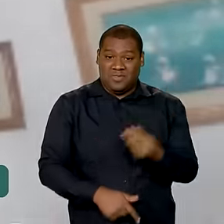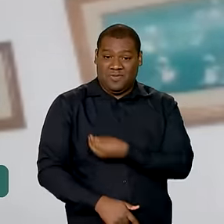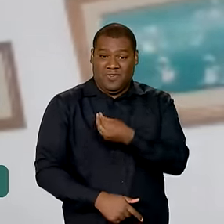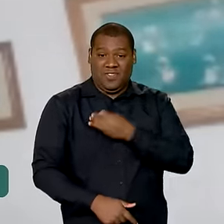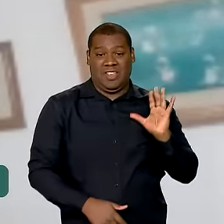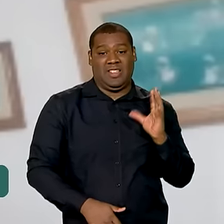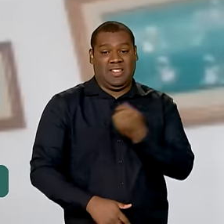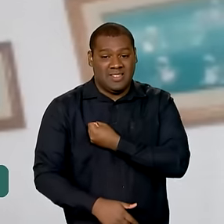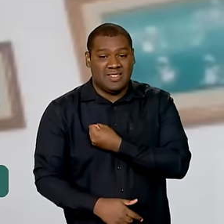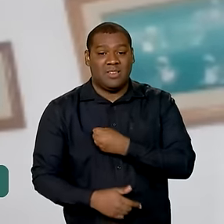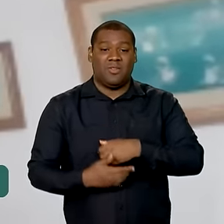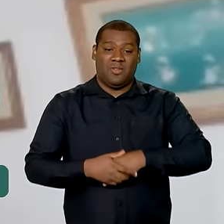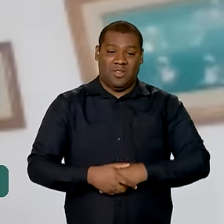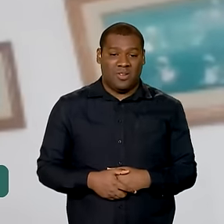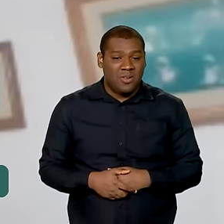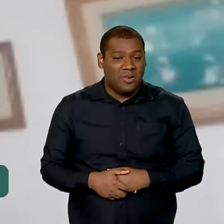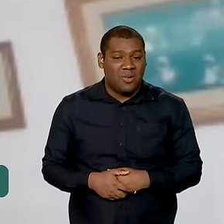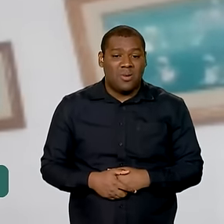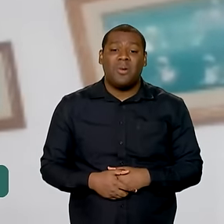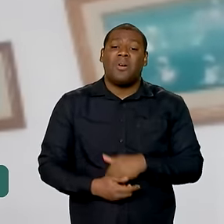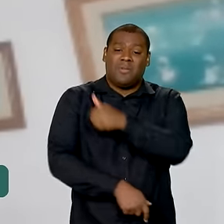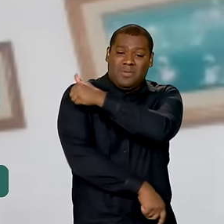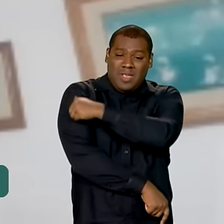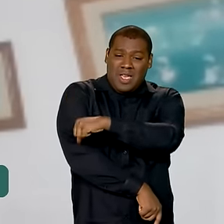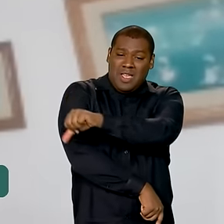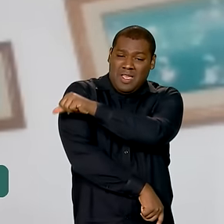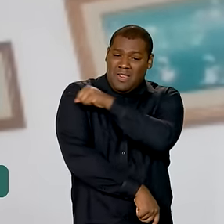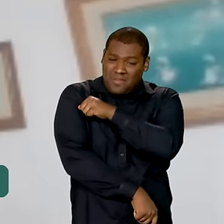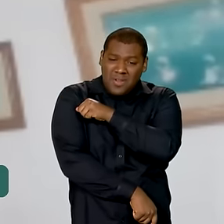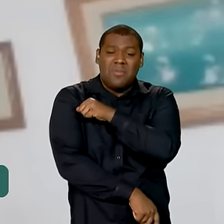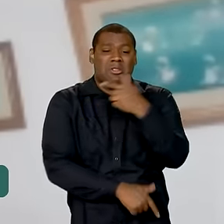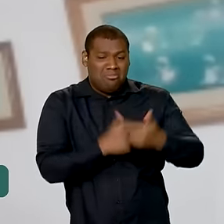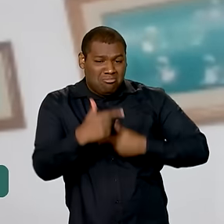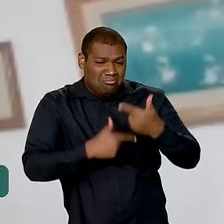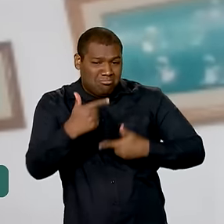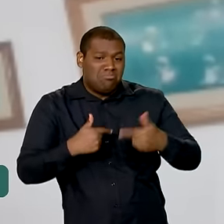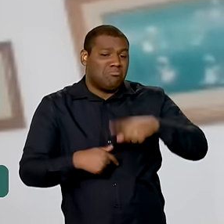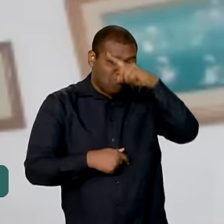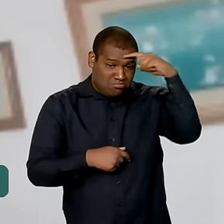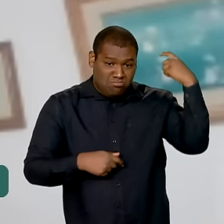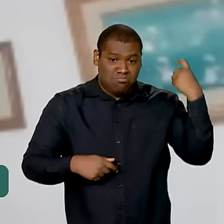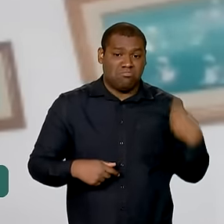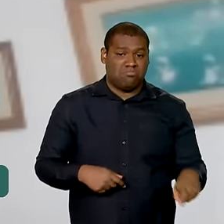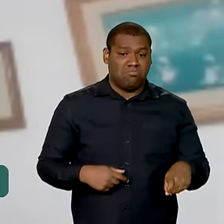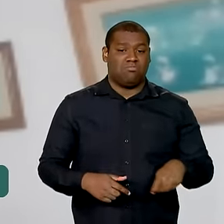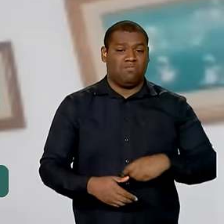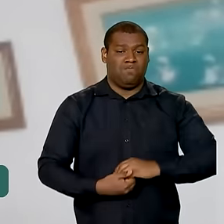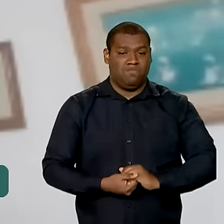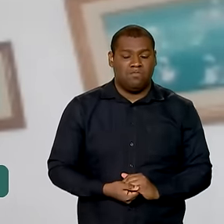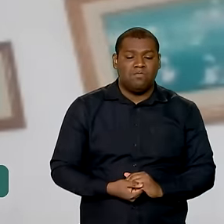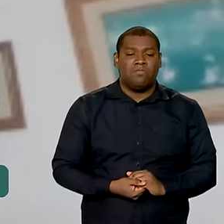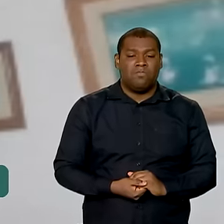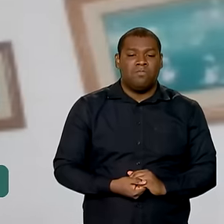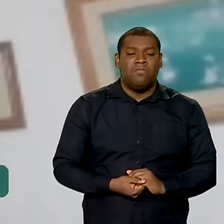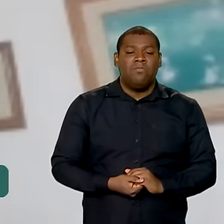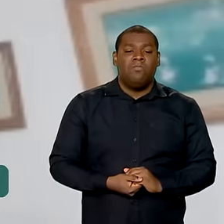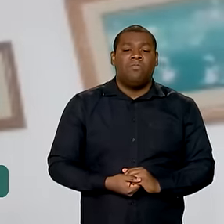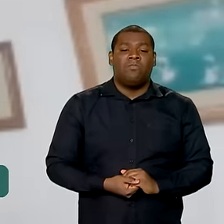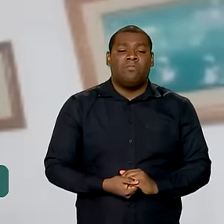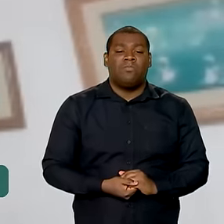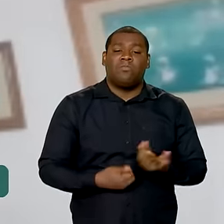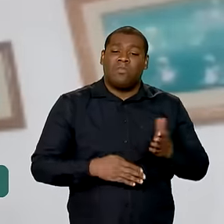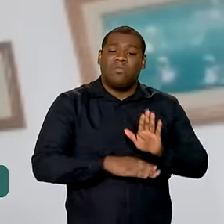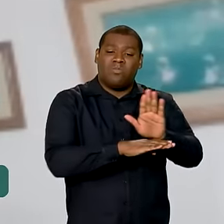atenção de saúde. A gente foi tudo para eles nesse momento. A gente era o porto seguro